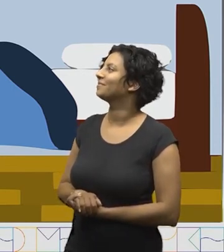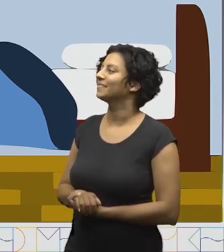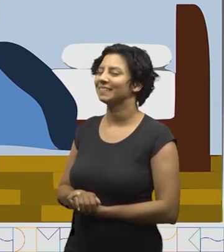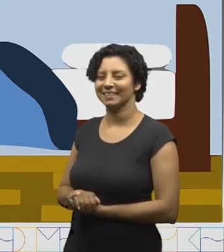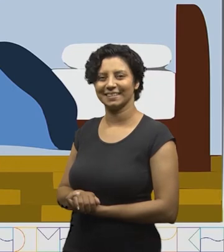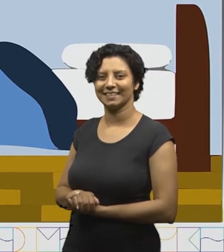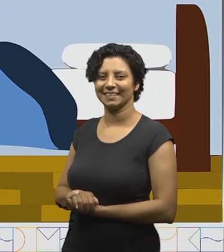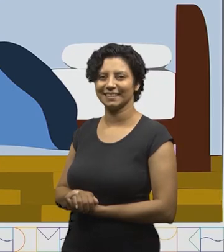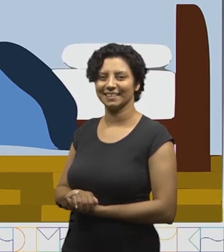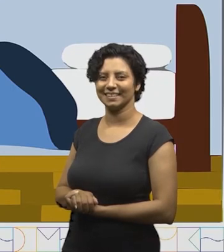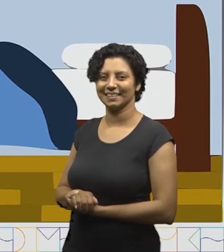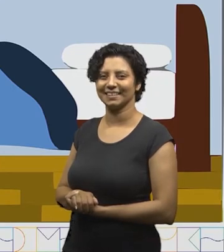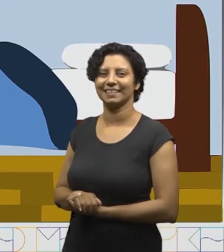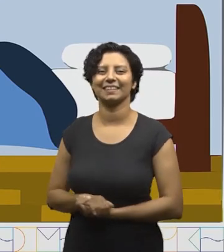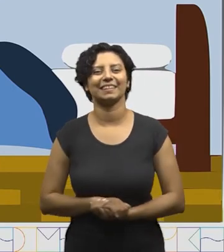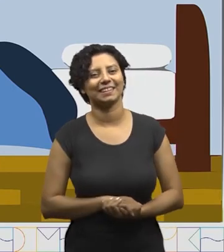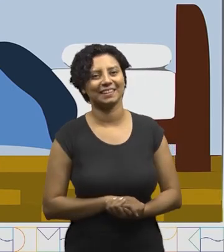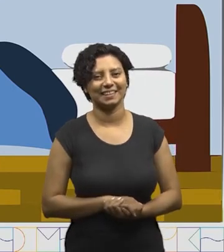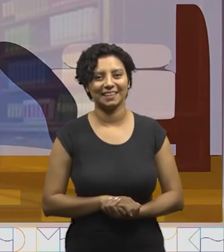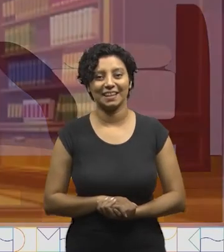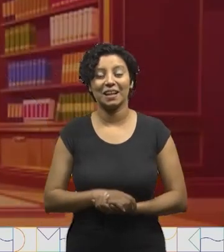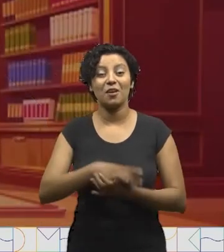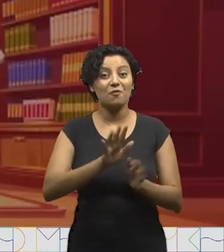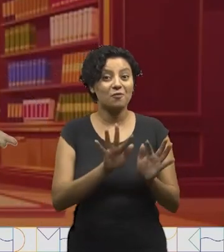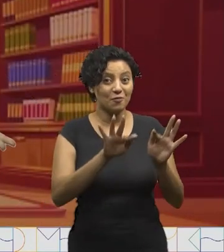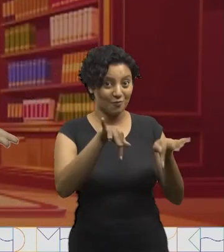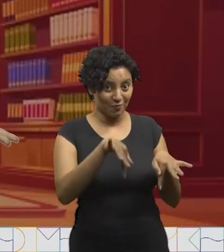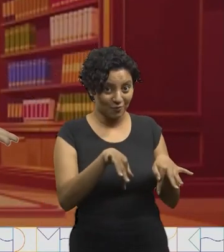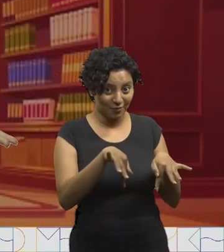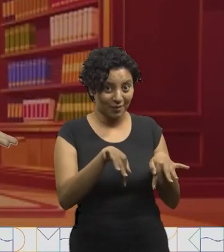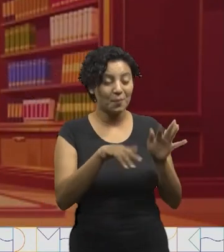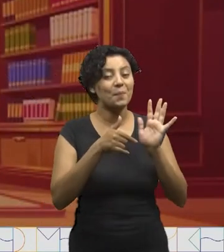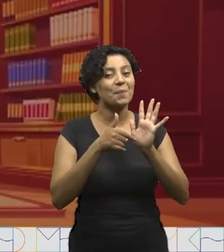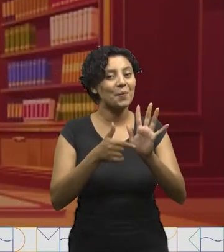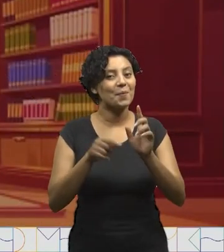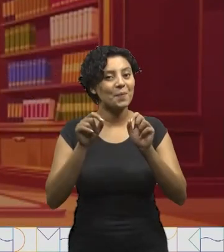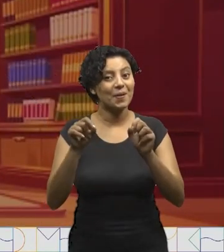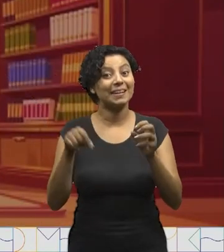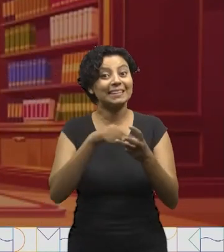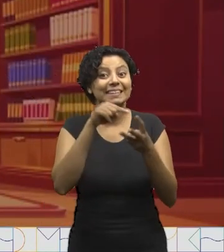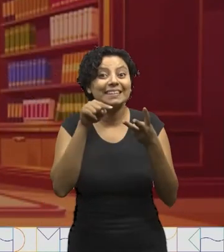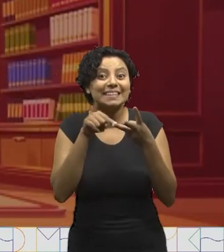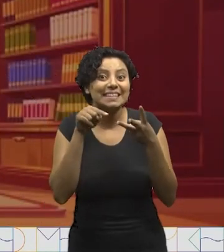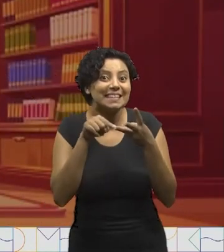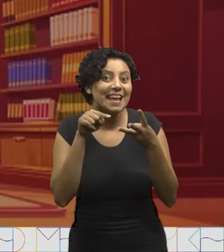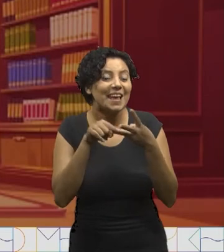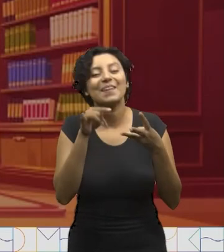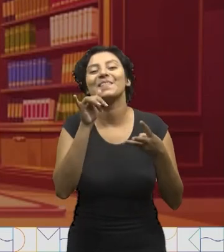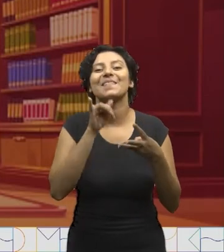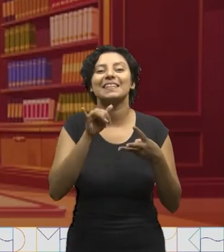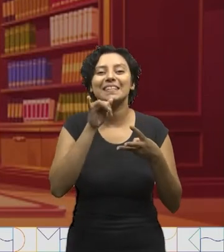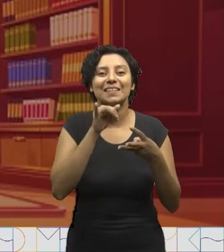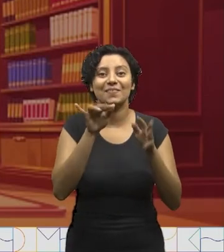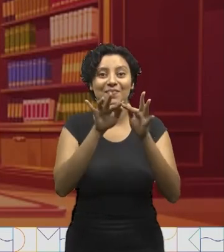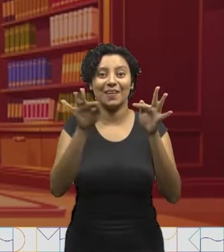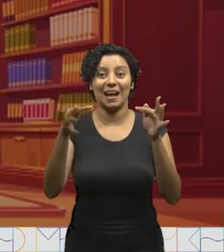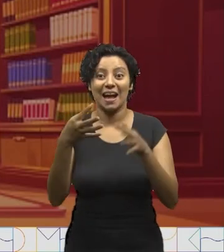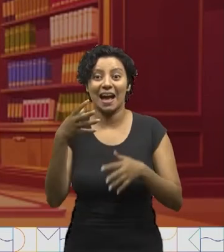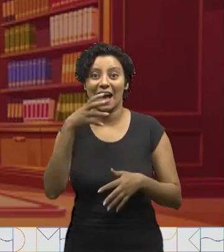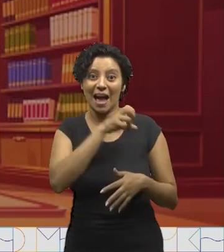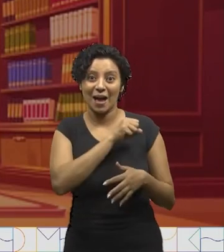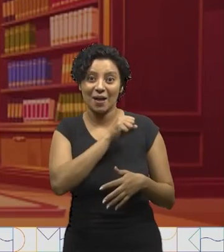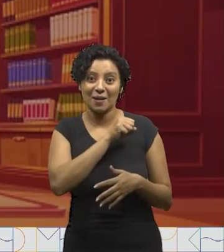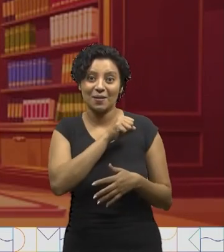o peito do pé de Pedro. E para finalizar, vou lhe apresentar o terceiro